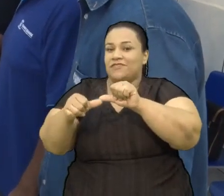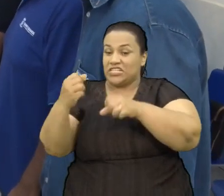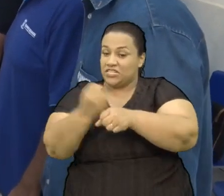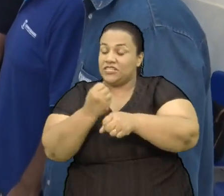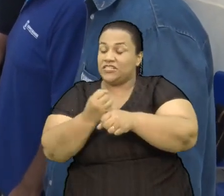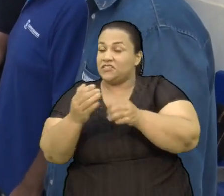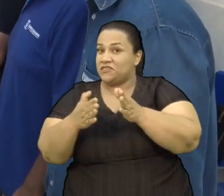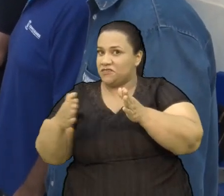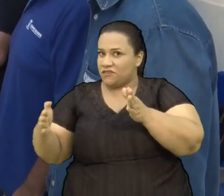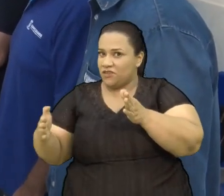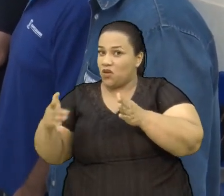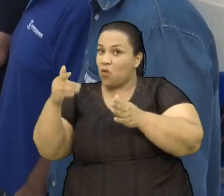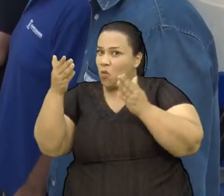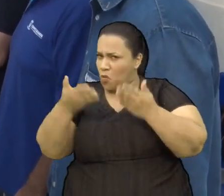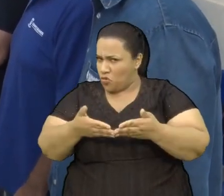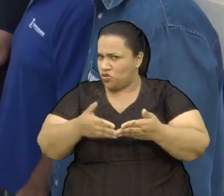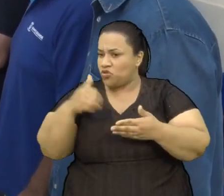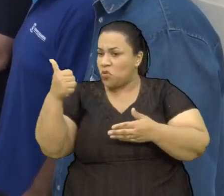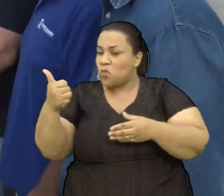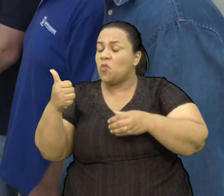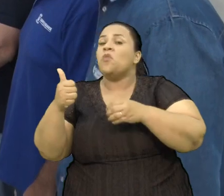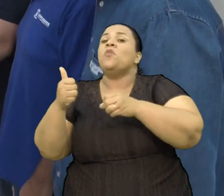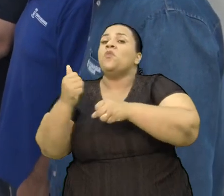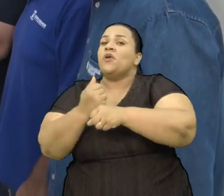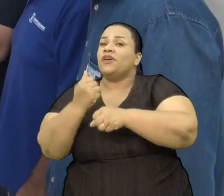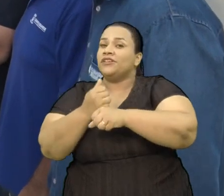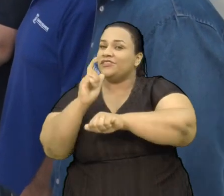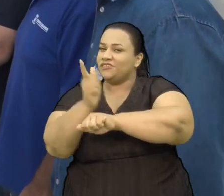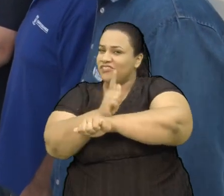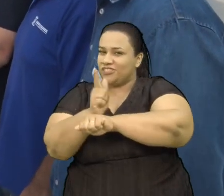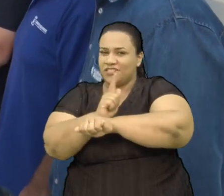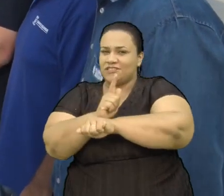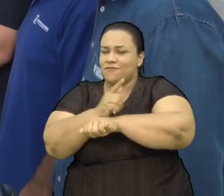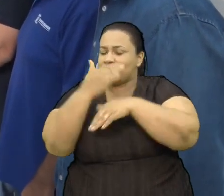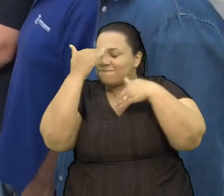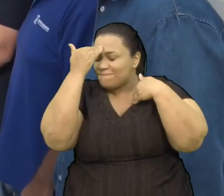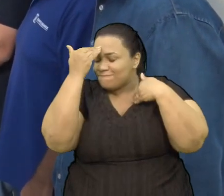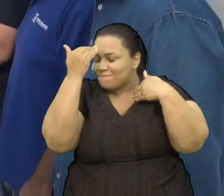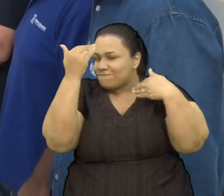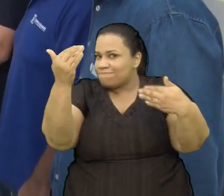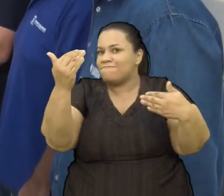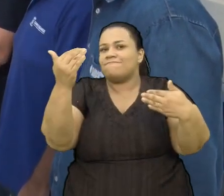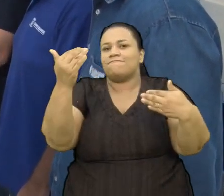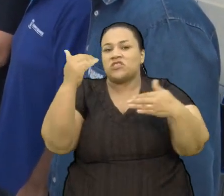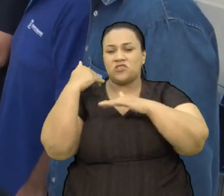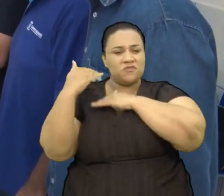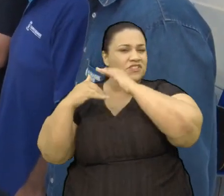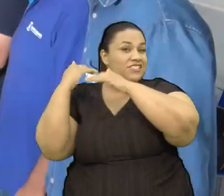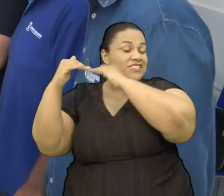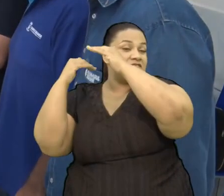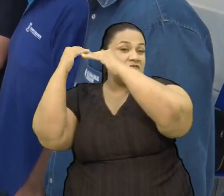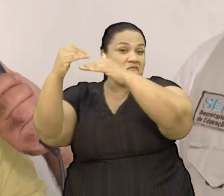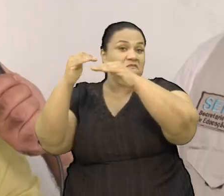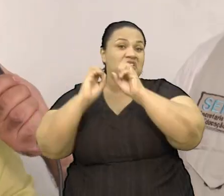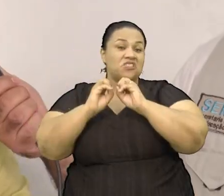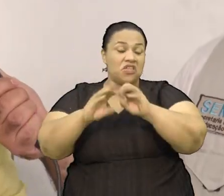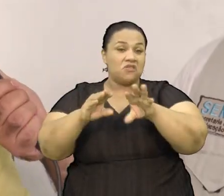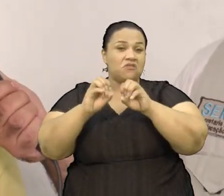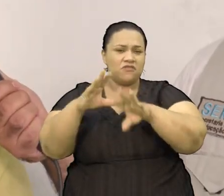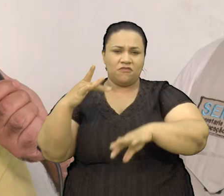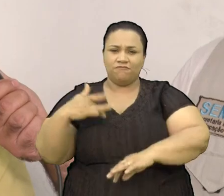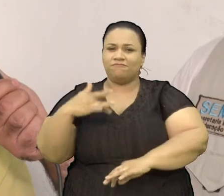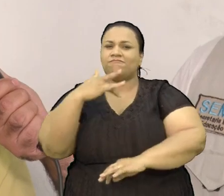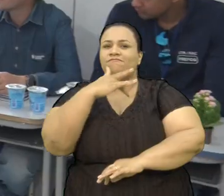Este ano Hoje Completamos Um ano De gestão E tenho a grata Satisfação De dizer Que estamos Avançando Na